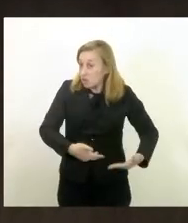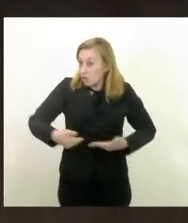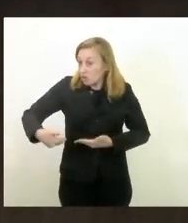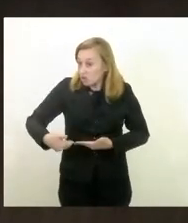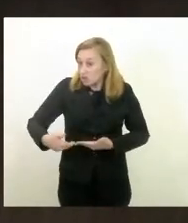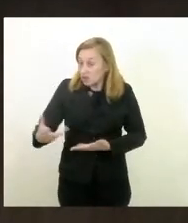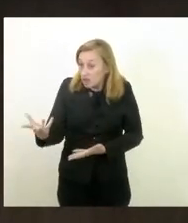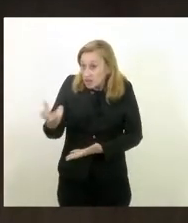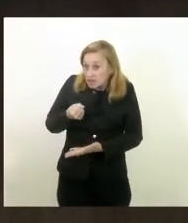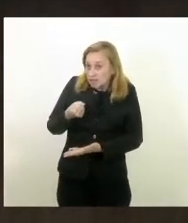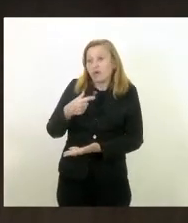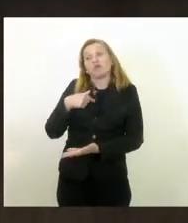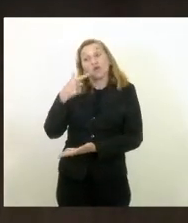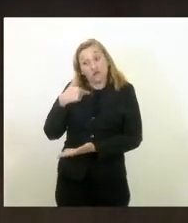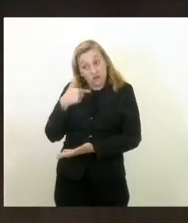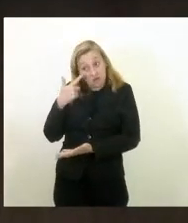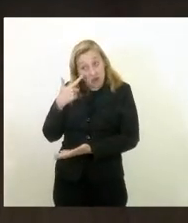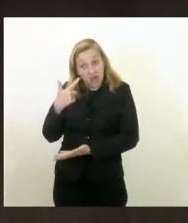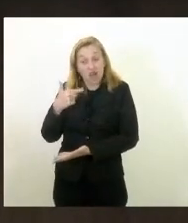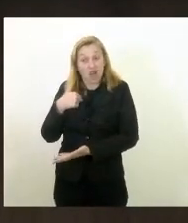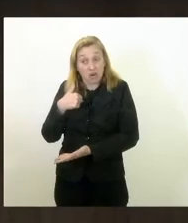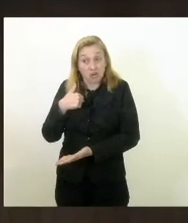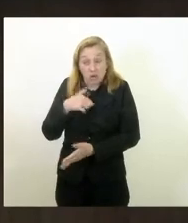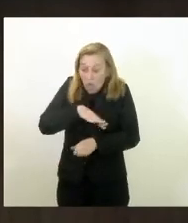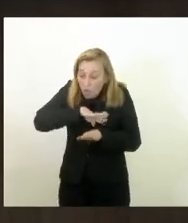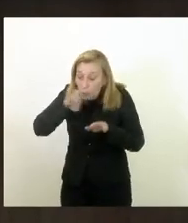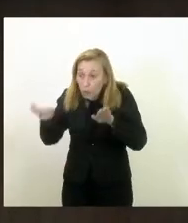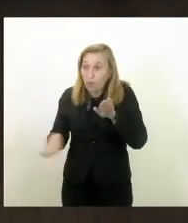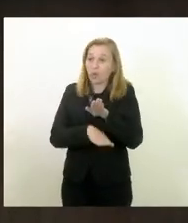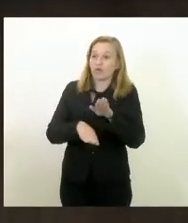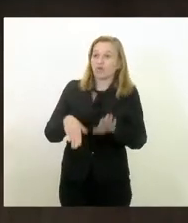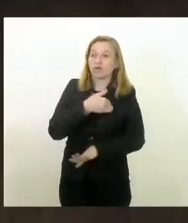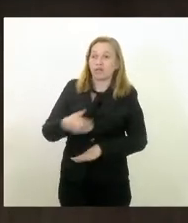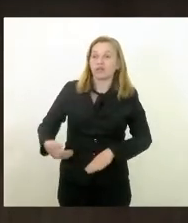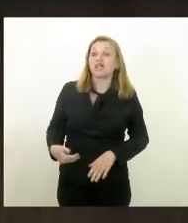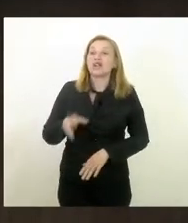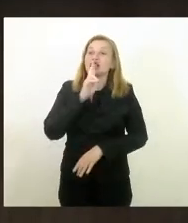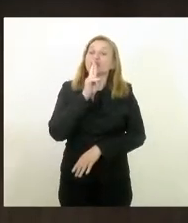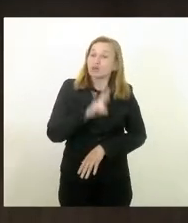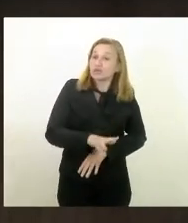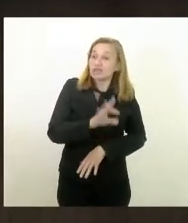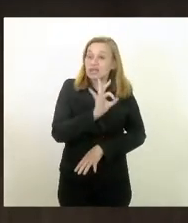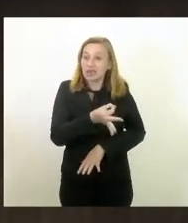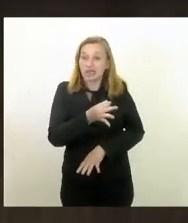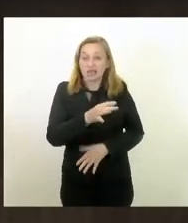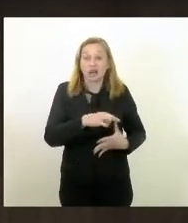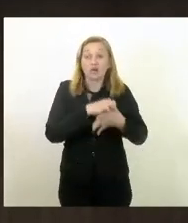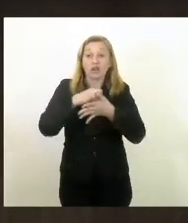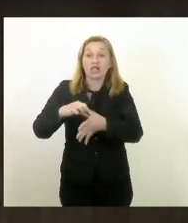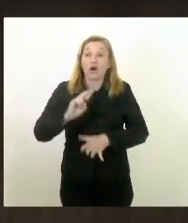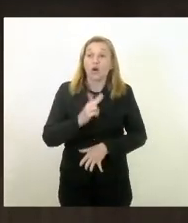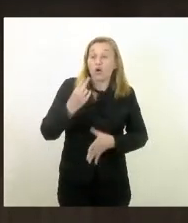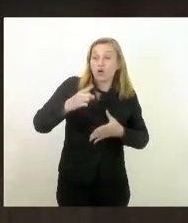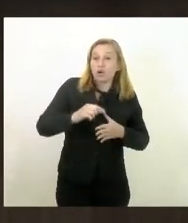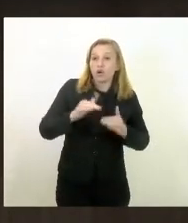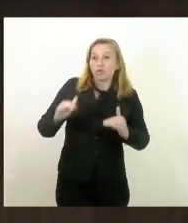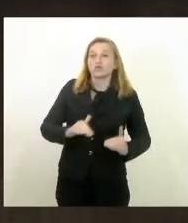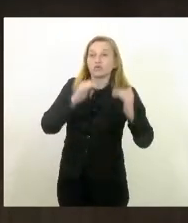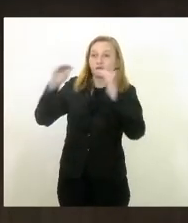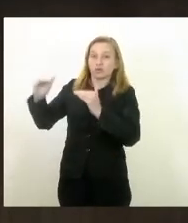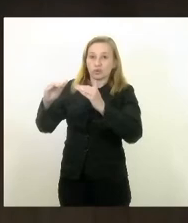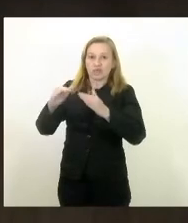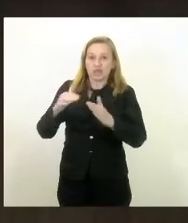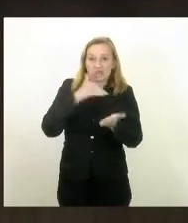o meu prestígio está em baixa com o governo com certeza quem deve responder melhor é o líder ou então o super secretário barcelar ele deve